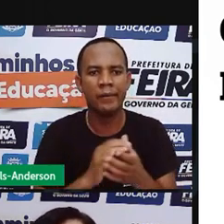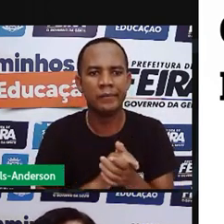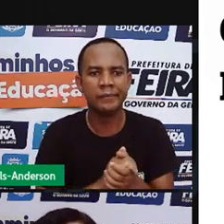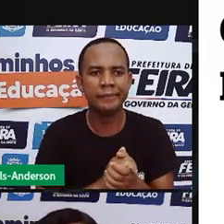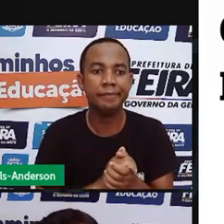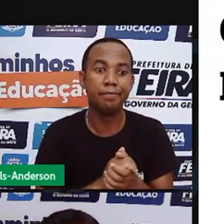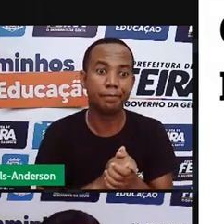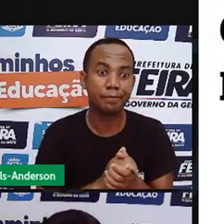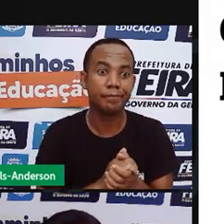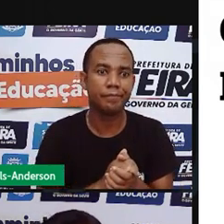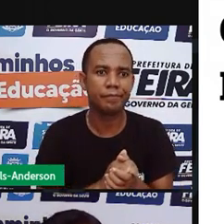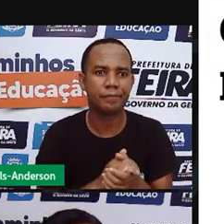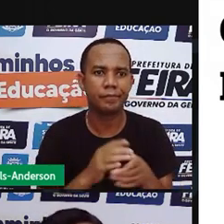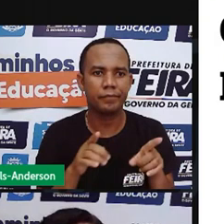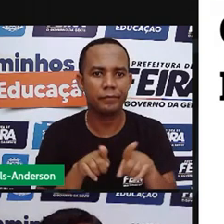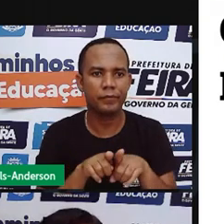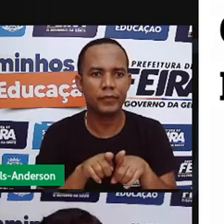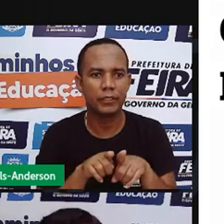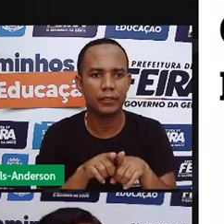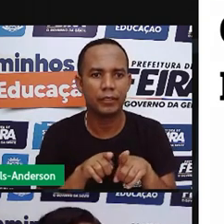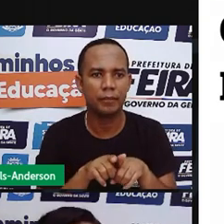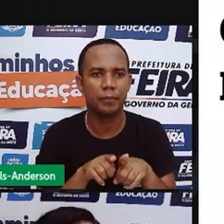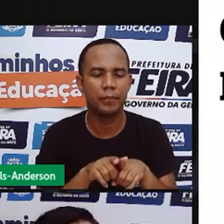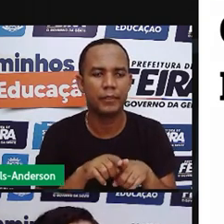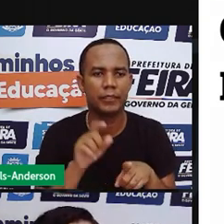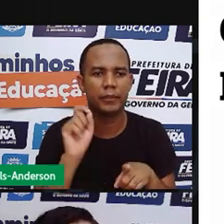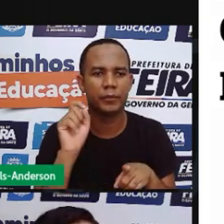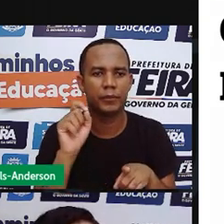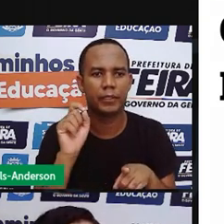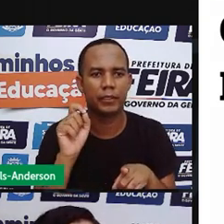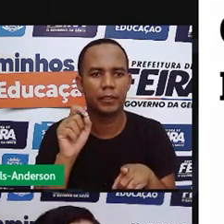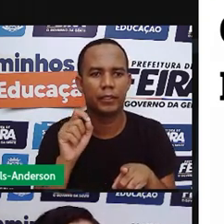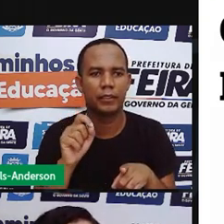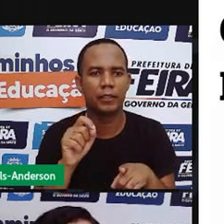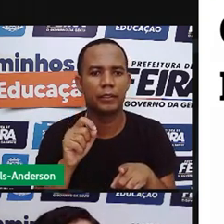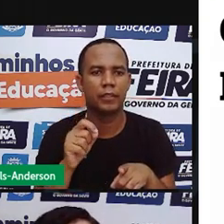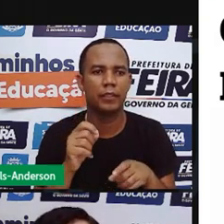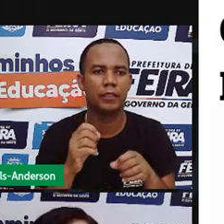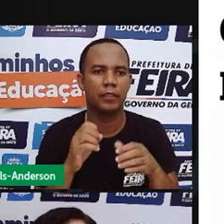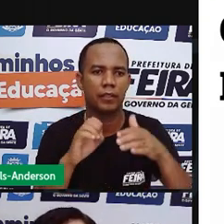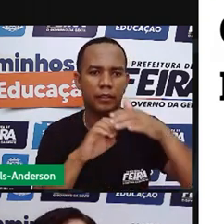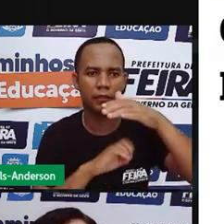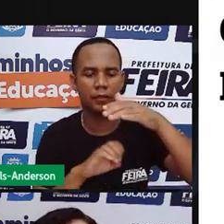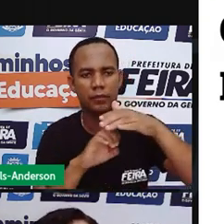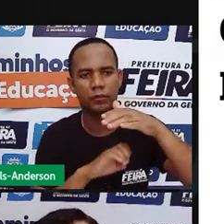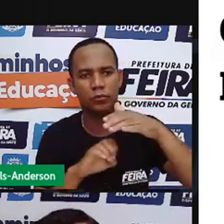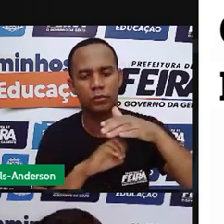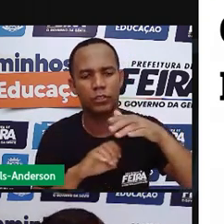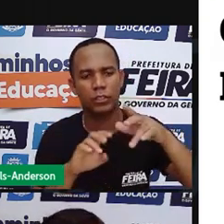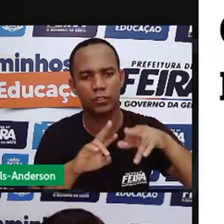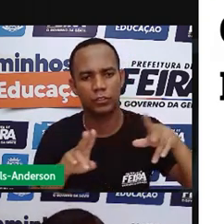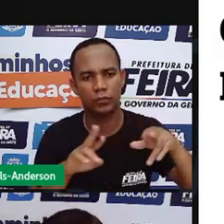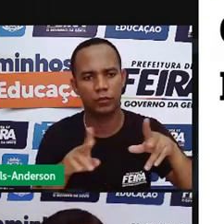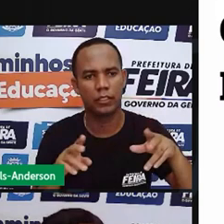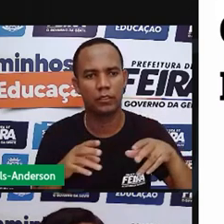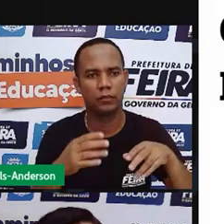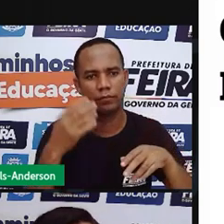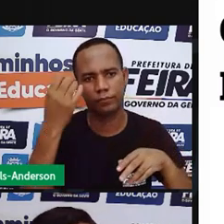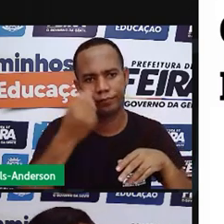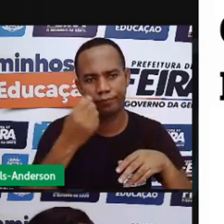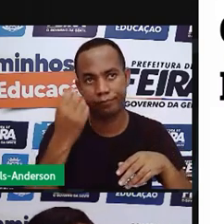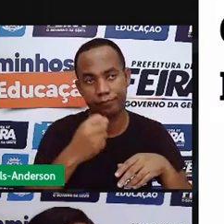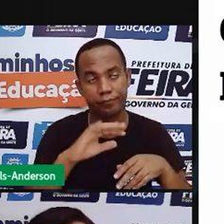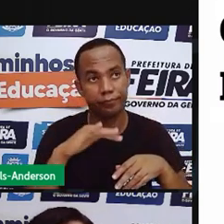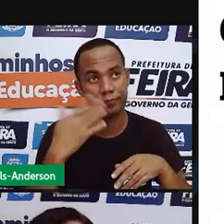Geralmente, essa pecuária abastece as indústrias derivadas do leite. De requeijão,